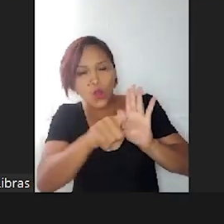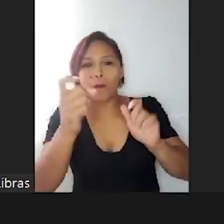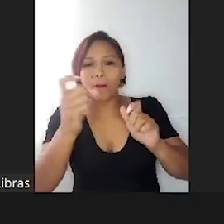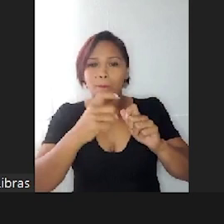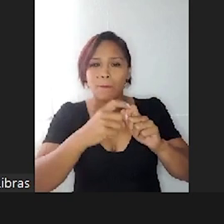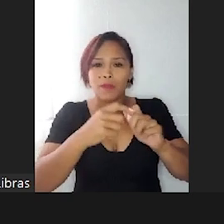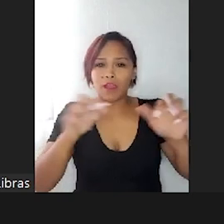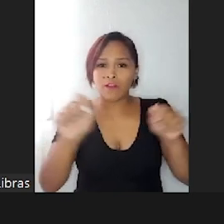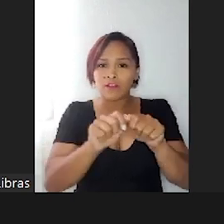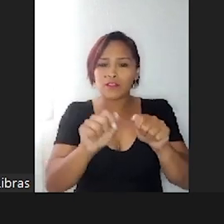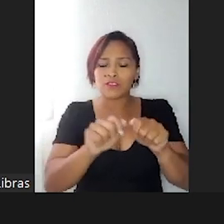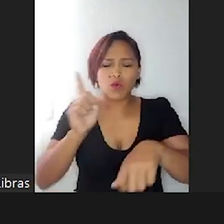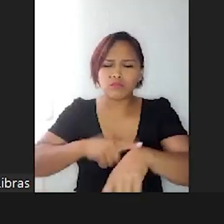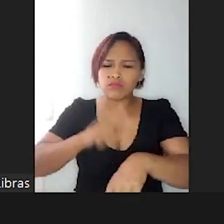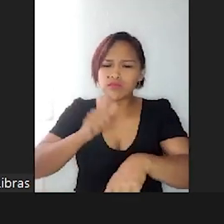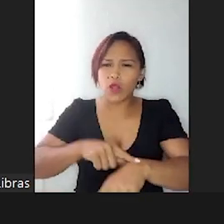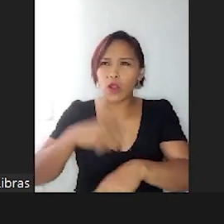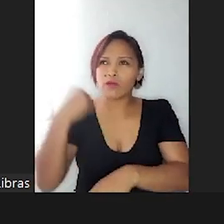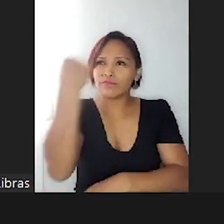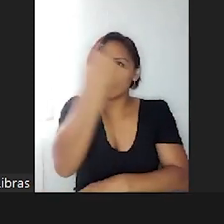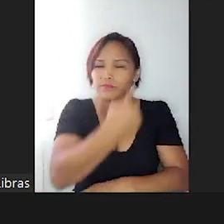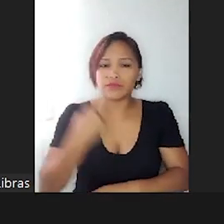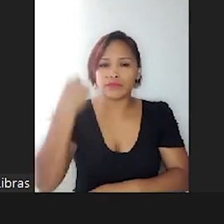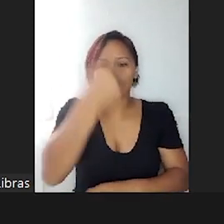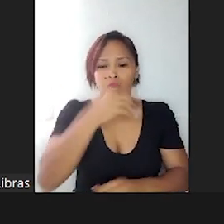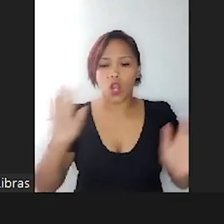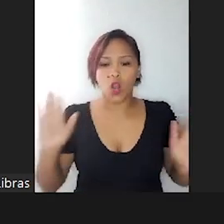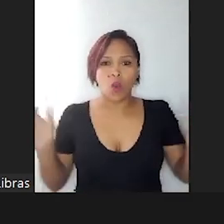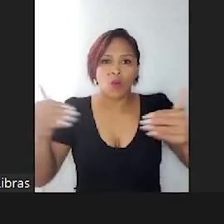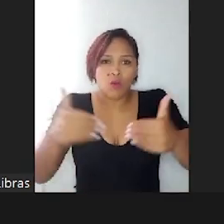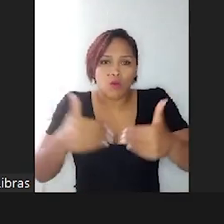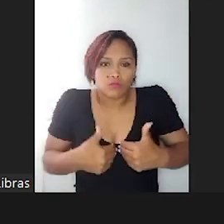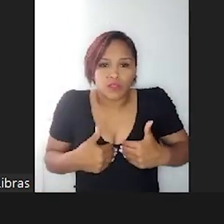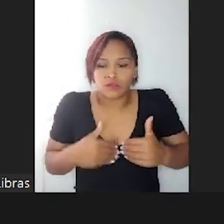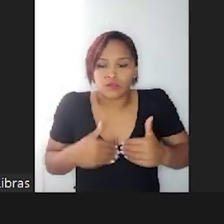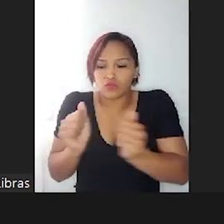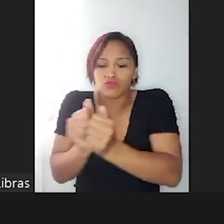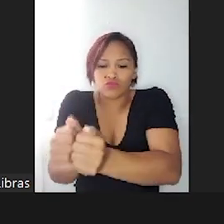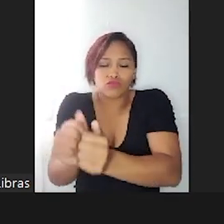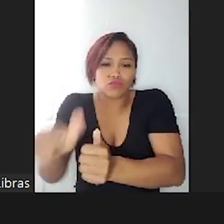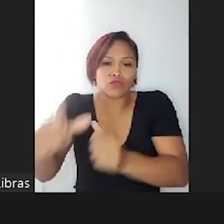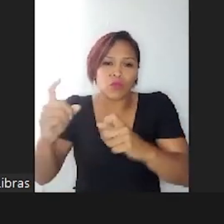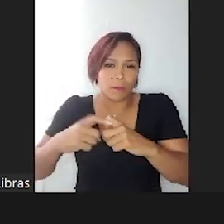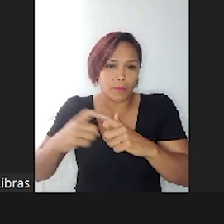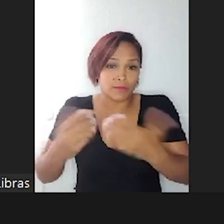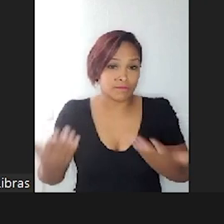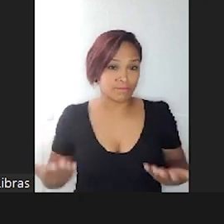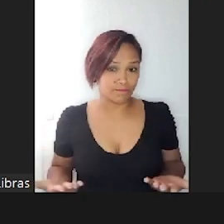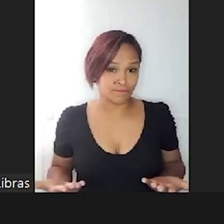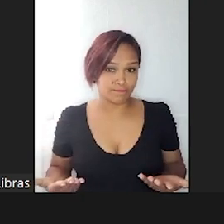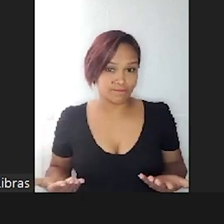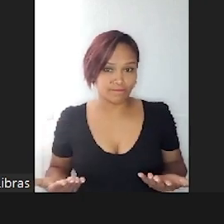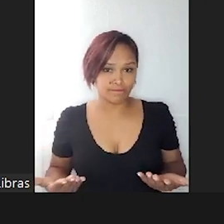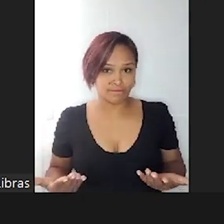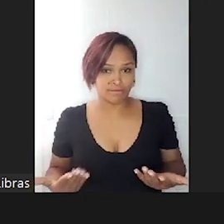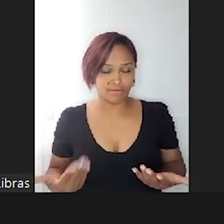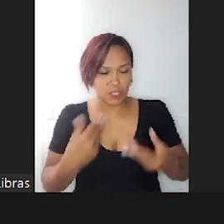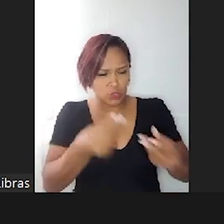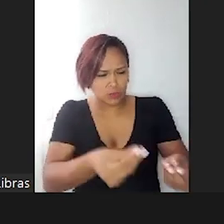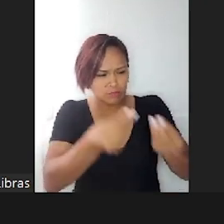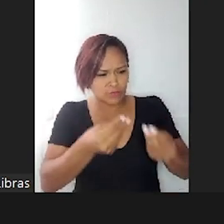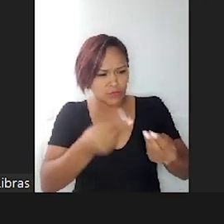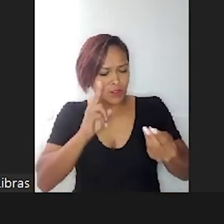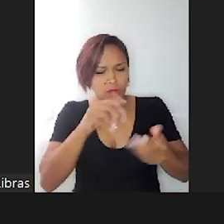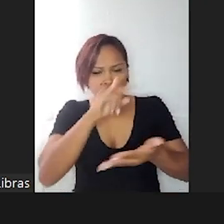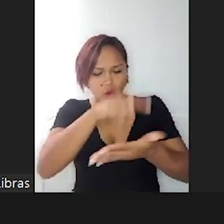horas uma criança com autismo fica na mão de um profissional? Quando eu recebi o laudo do